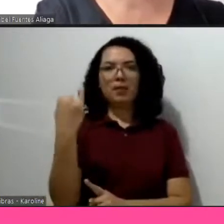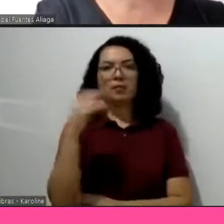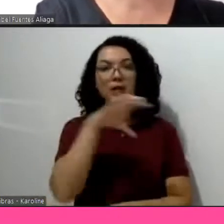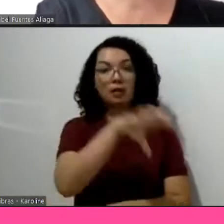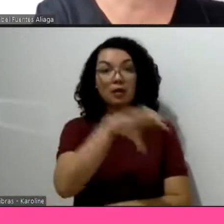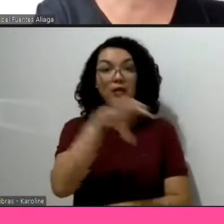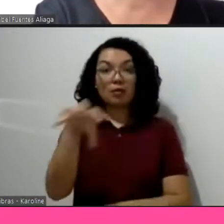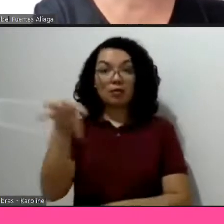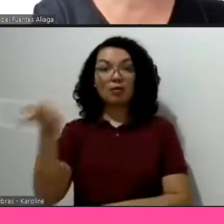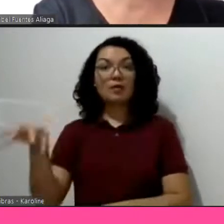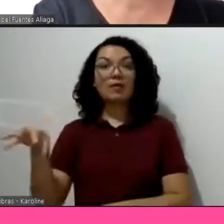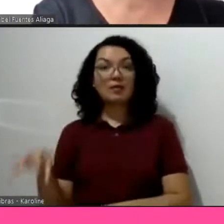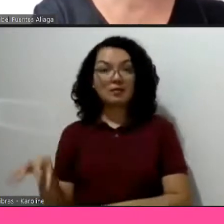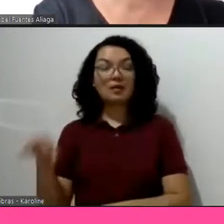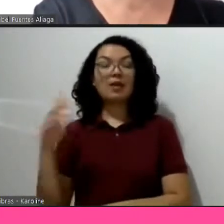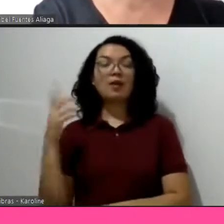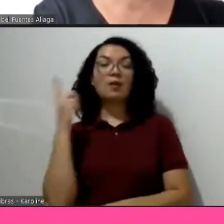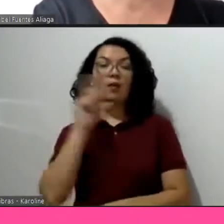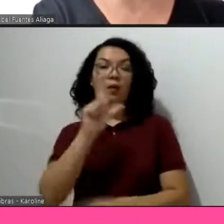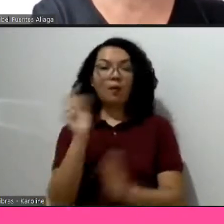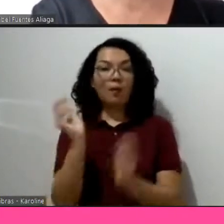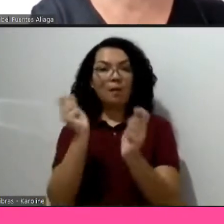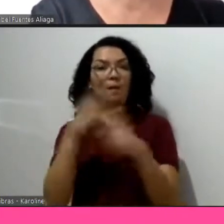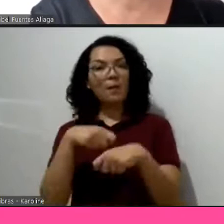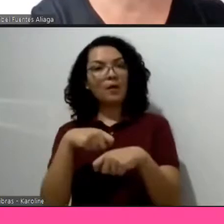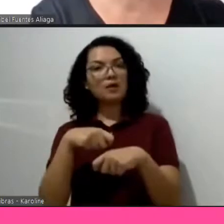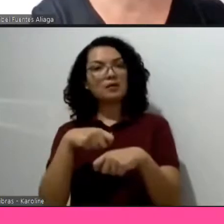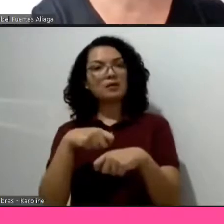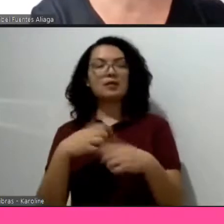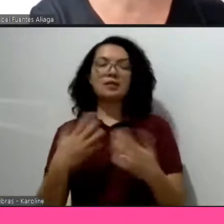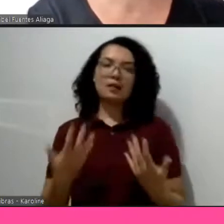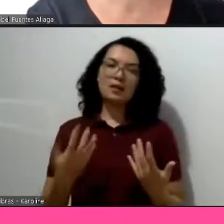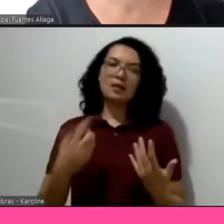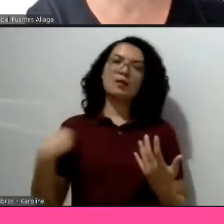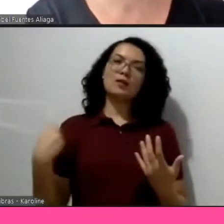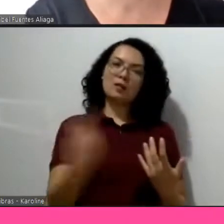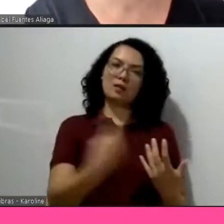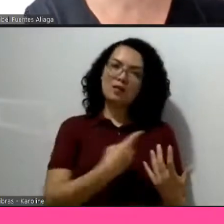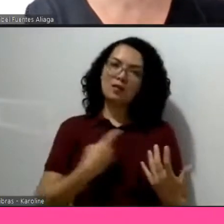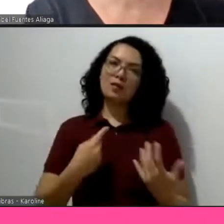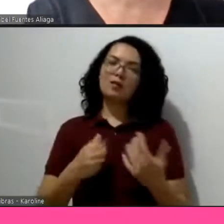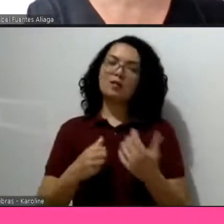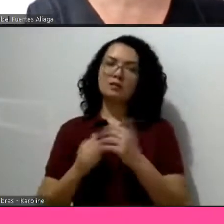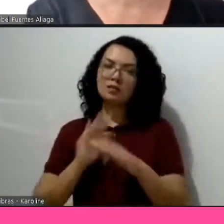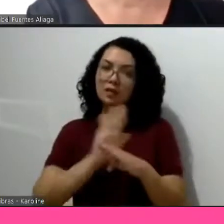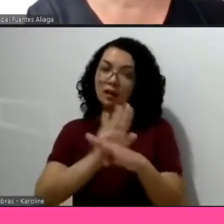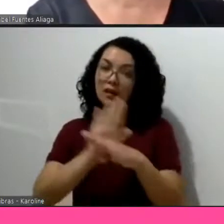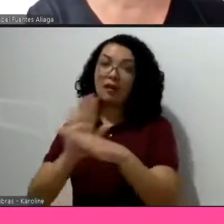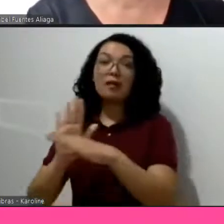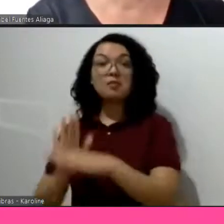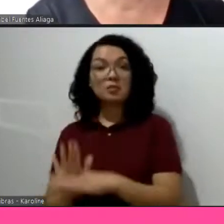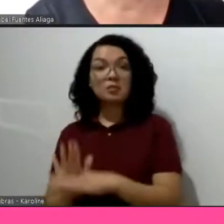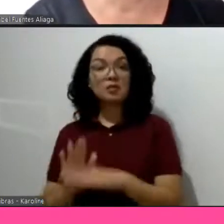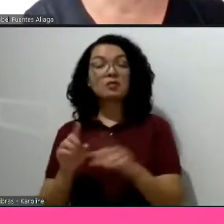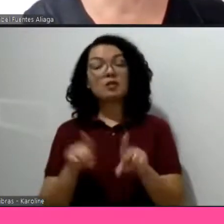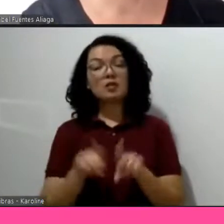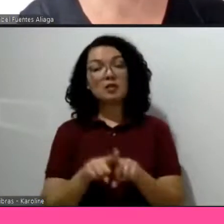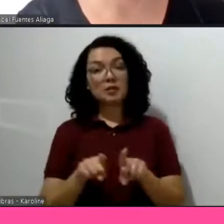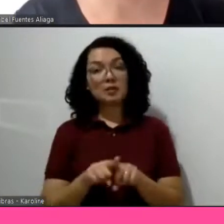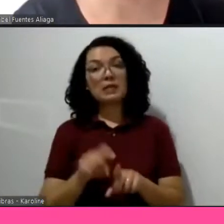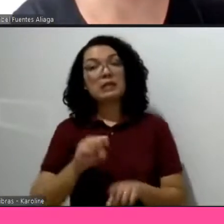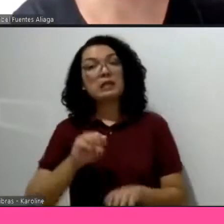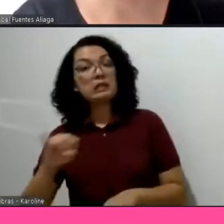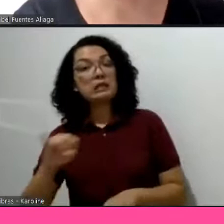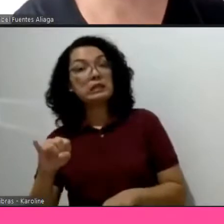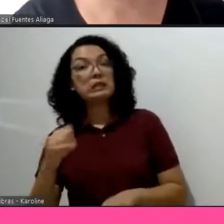e a gente está mais à disposição de vocês para qualquer coisa. E para responder outras perguntas que eu não puder responder